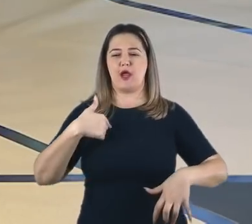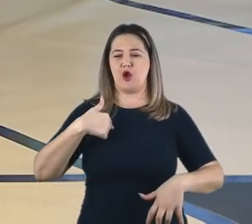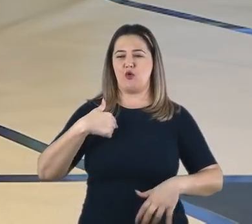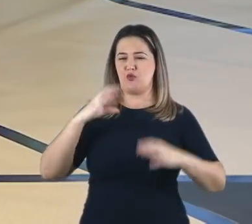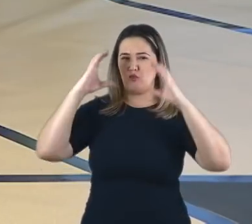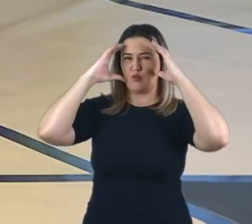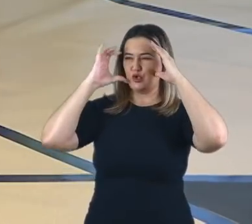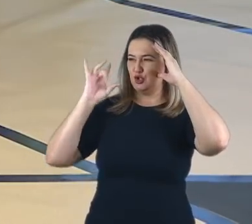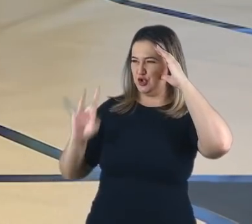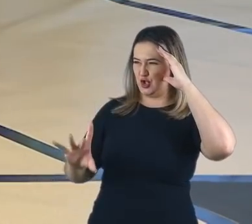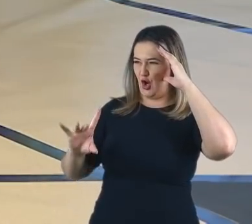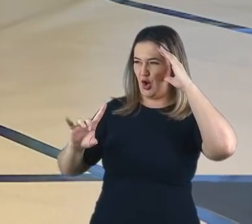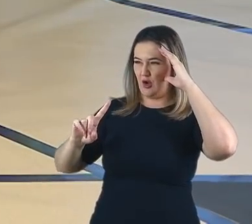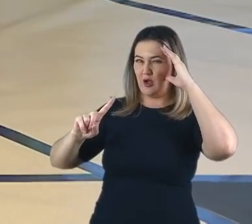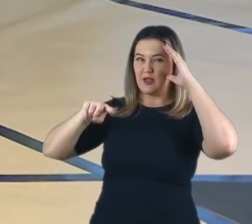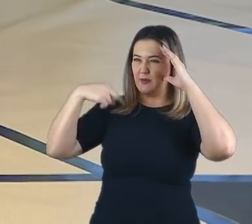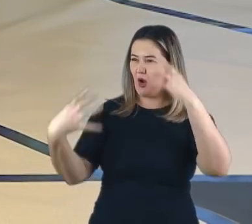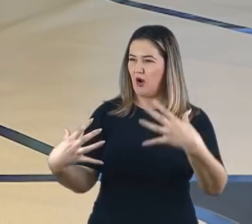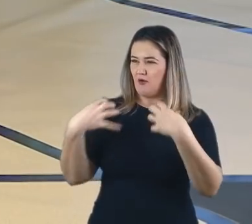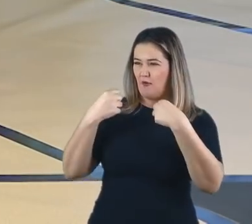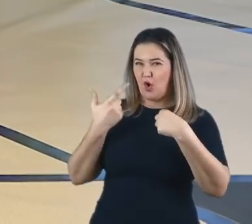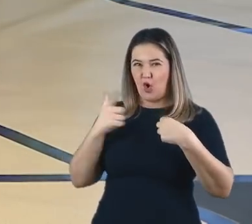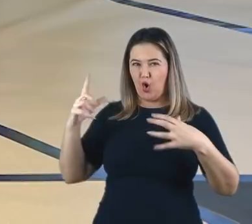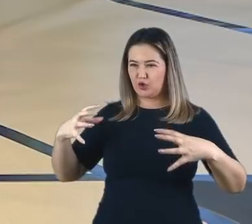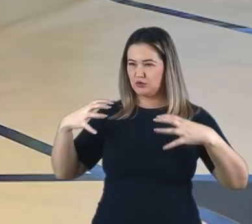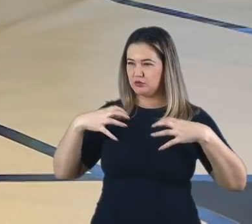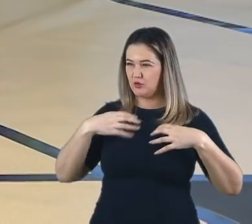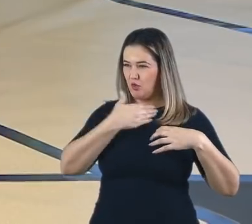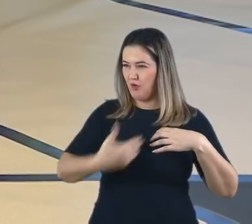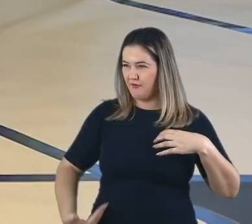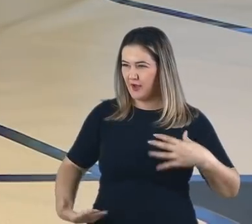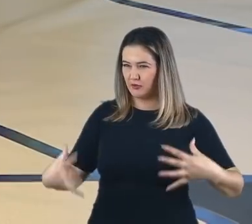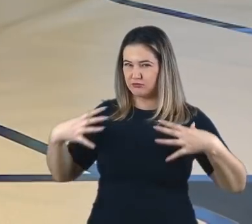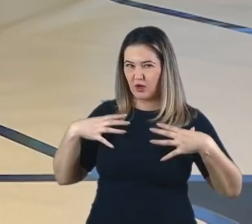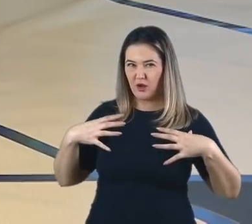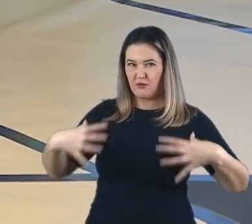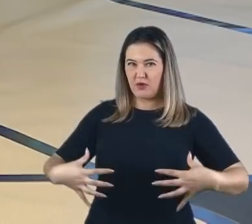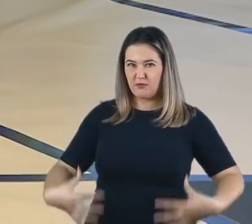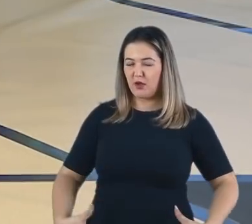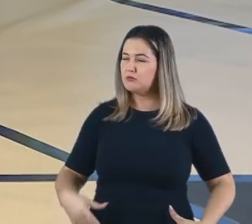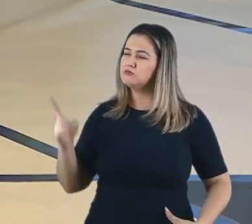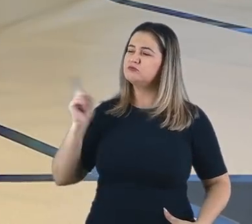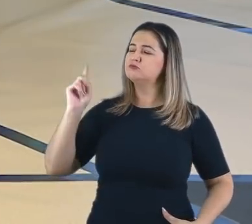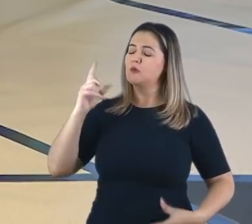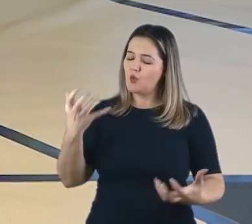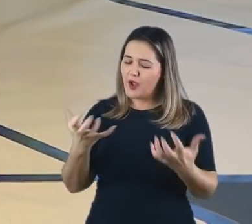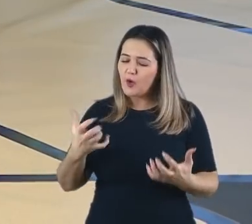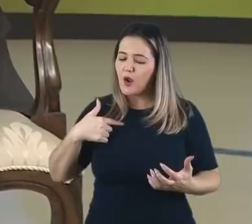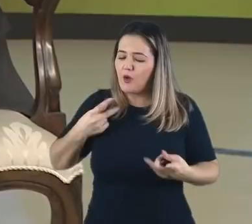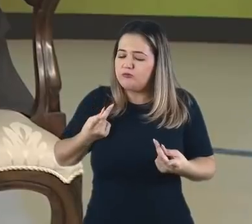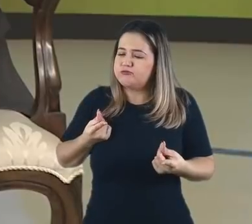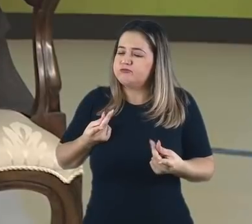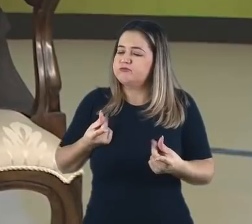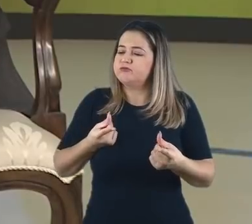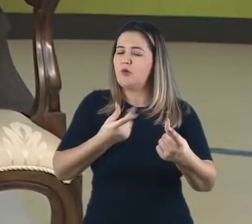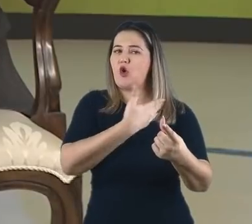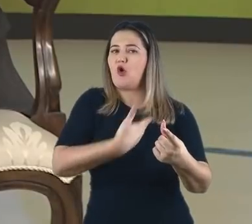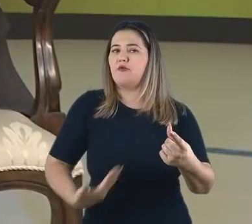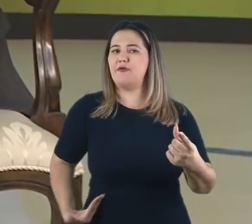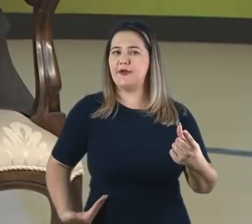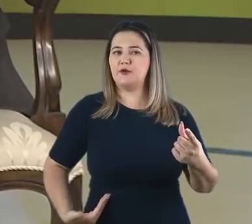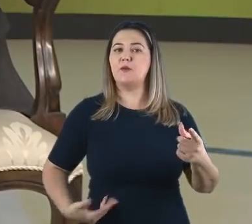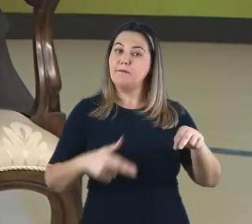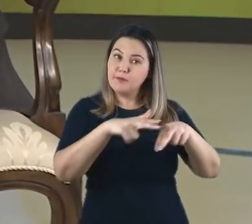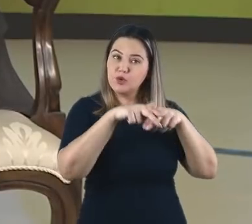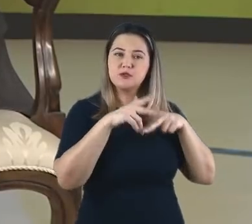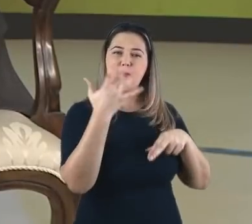egocêntrica, querendo dar uma reinterpretação do sonho que ele teve ali no capítulo 2 de Daniel. A ação do rei da